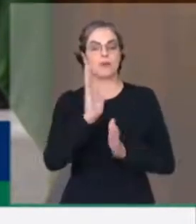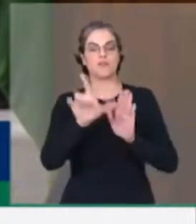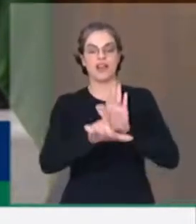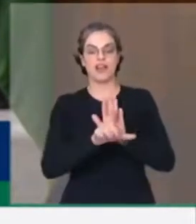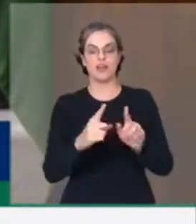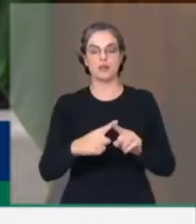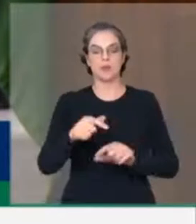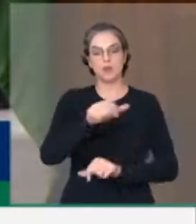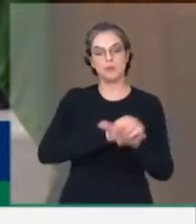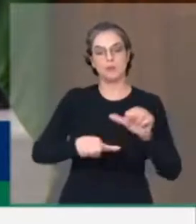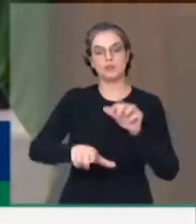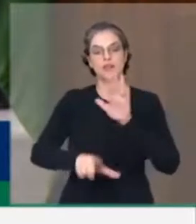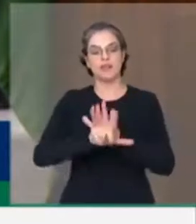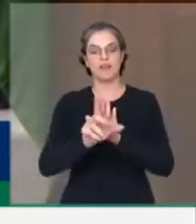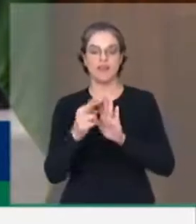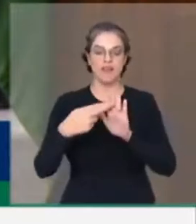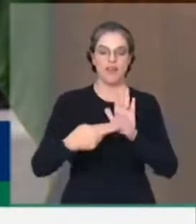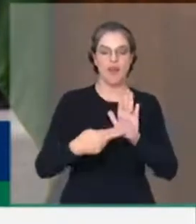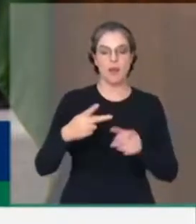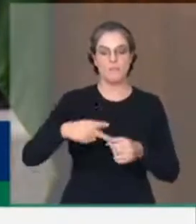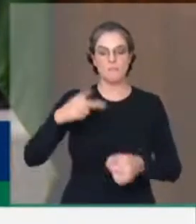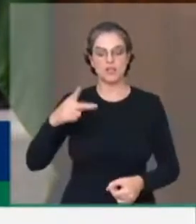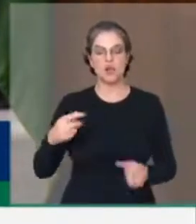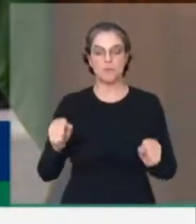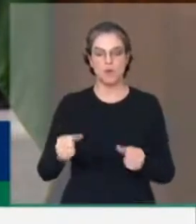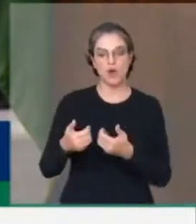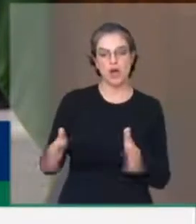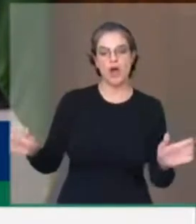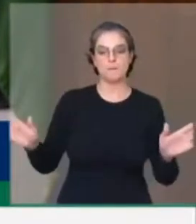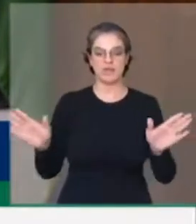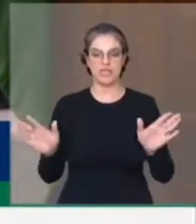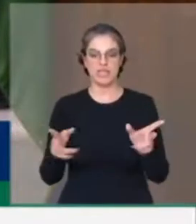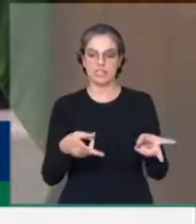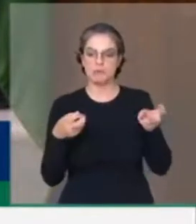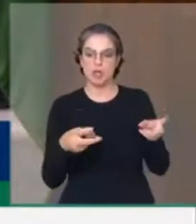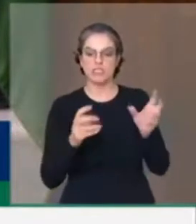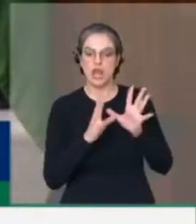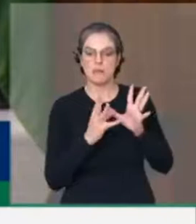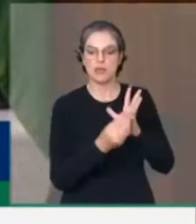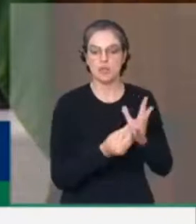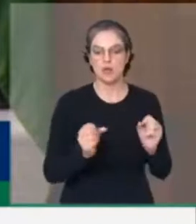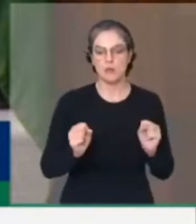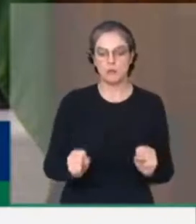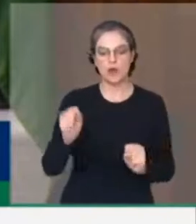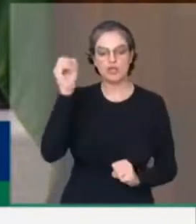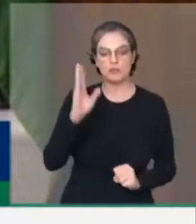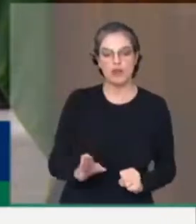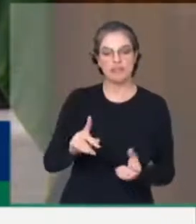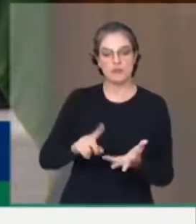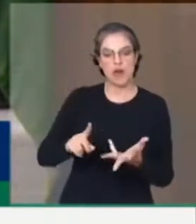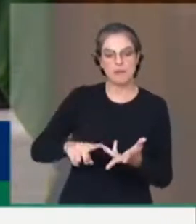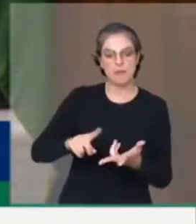regras de exploração do petróleo, para poder abrir a exploração ilegal da Amazônia, para poder botar o Brasil de joelhos no cenário